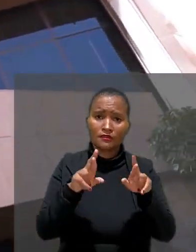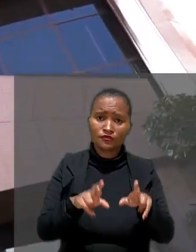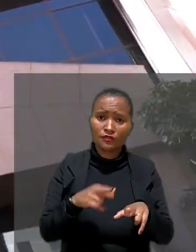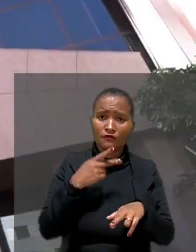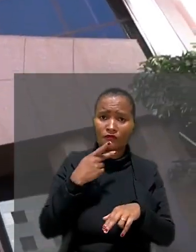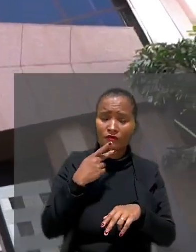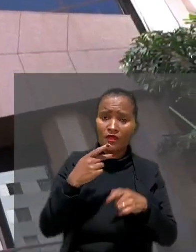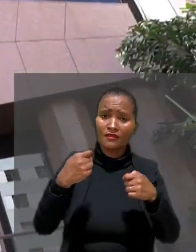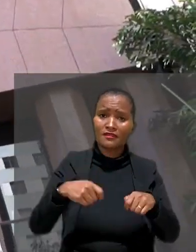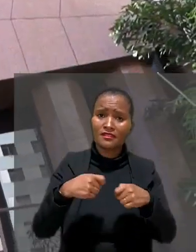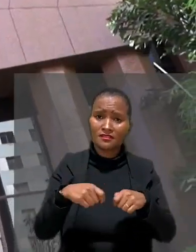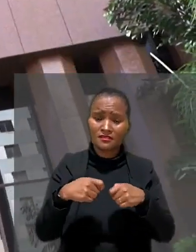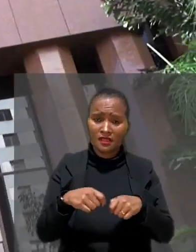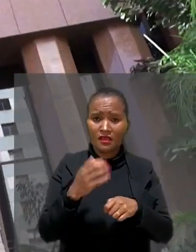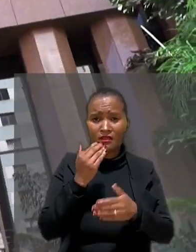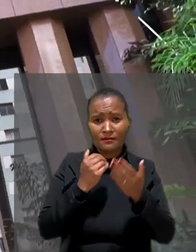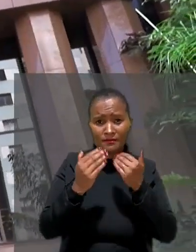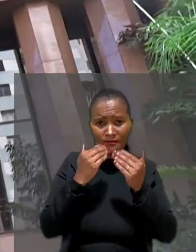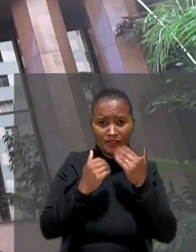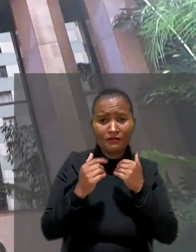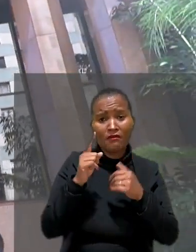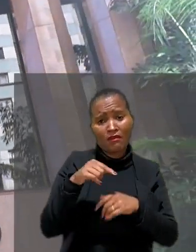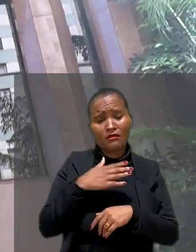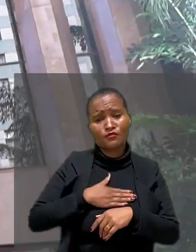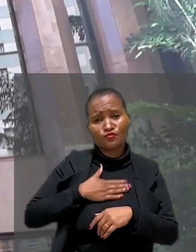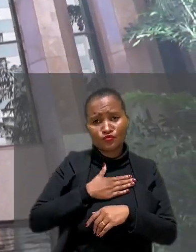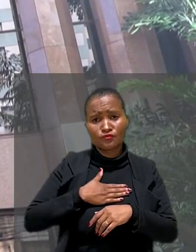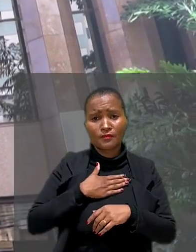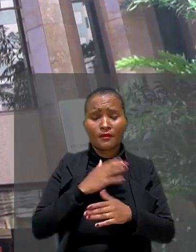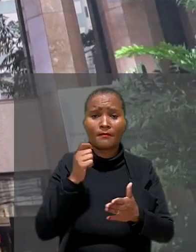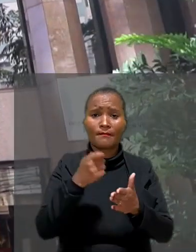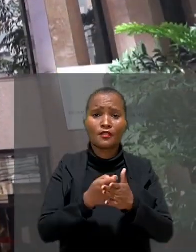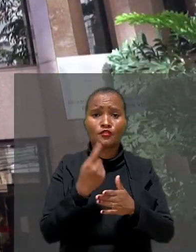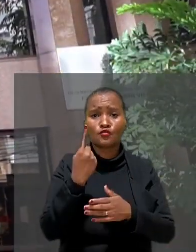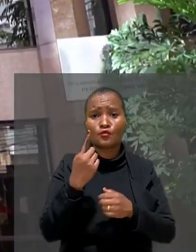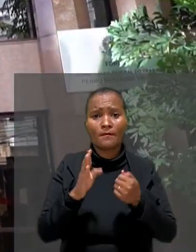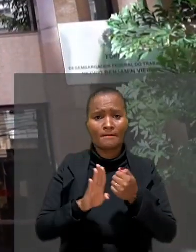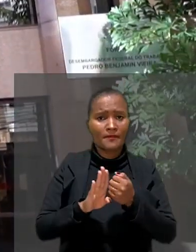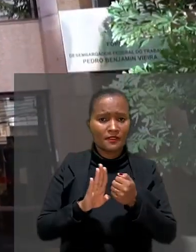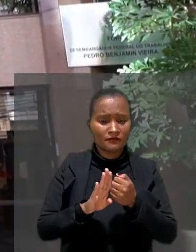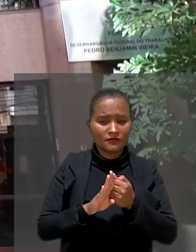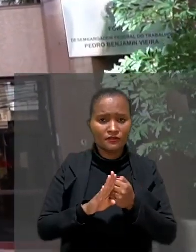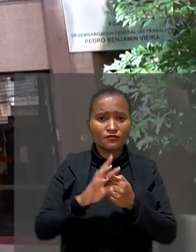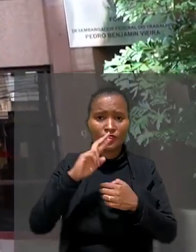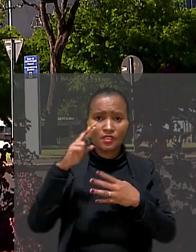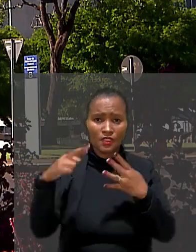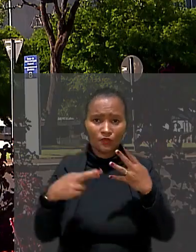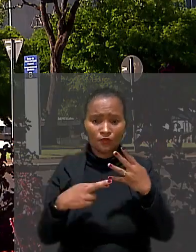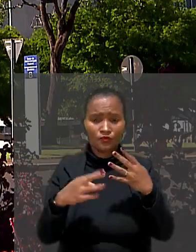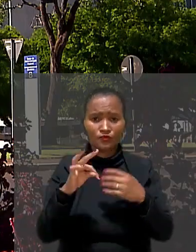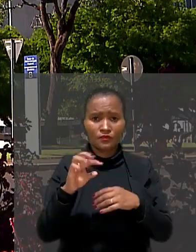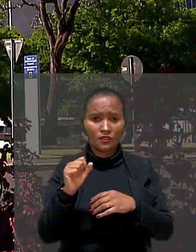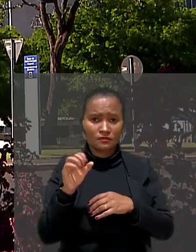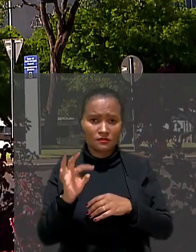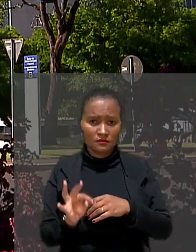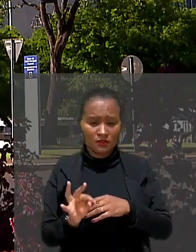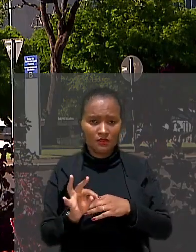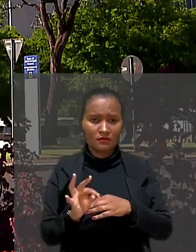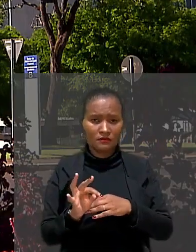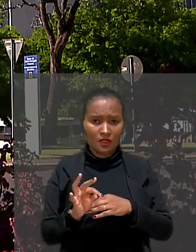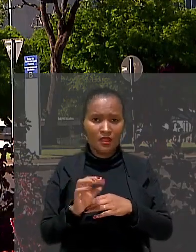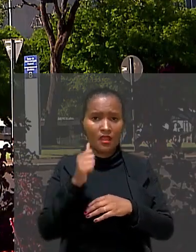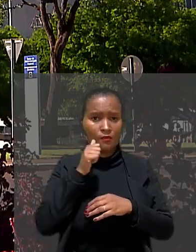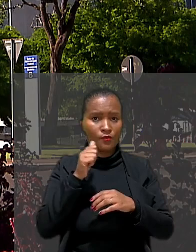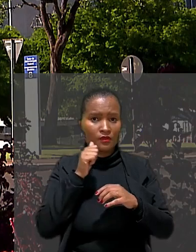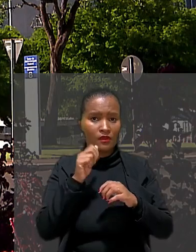acordo com o regional, a necessidade alimentar da professora era suprida com o pagamento de um único benefício. Em recurso ao Tribunal